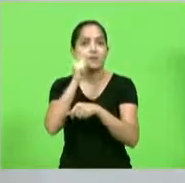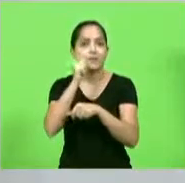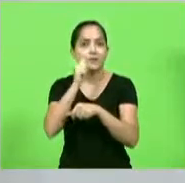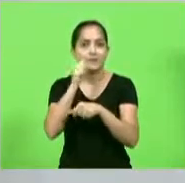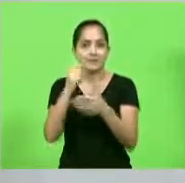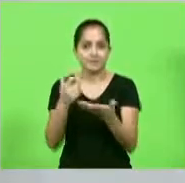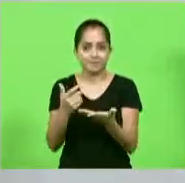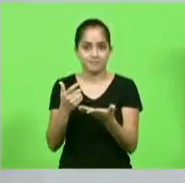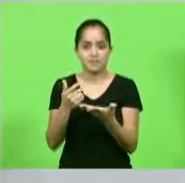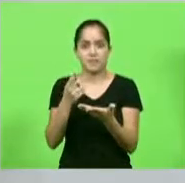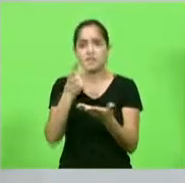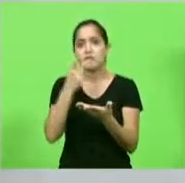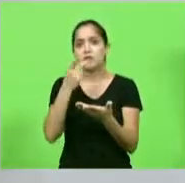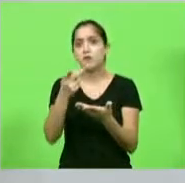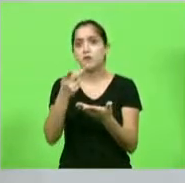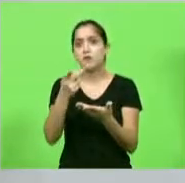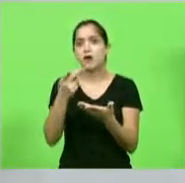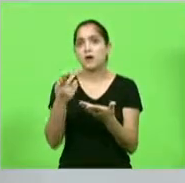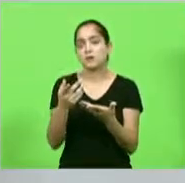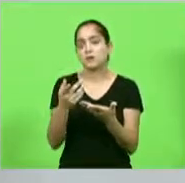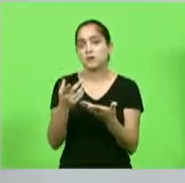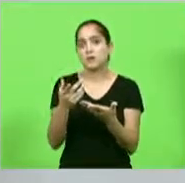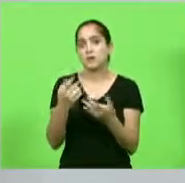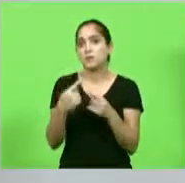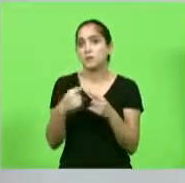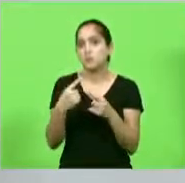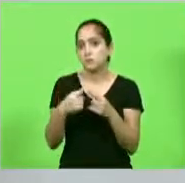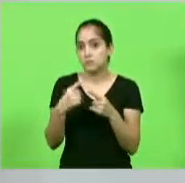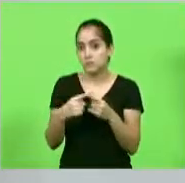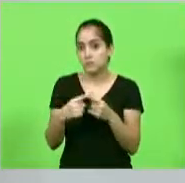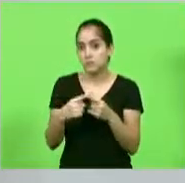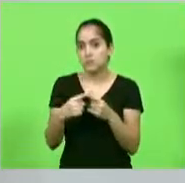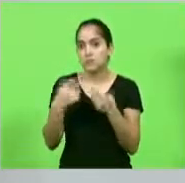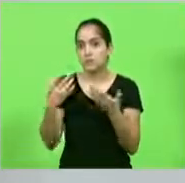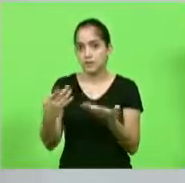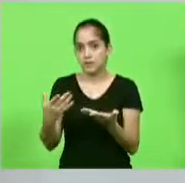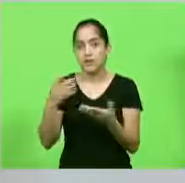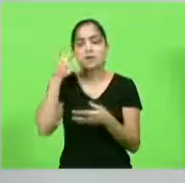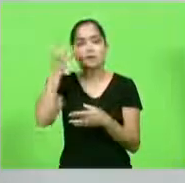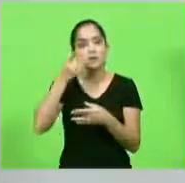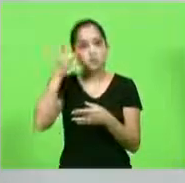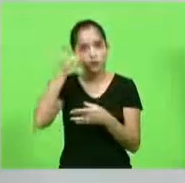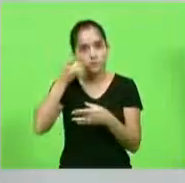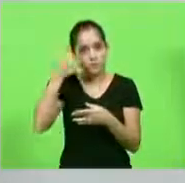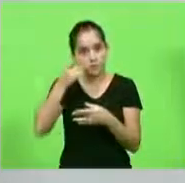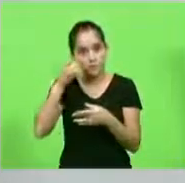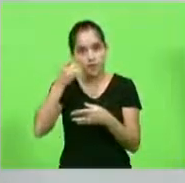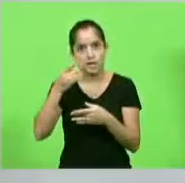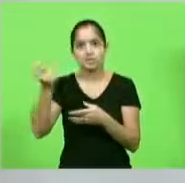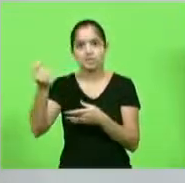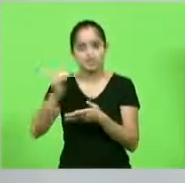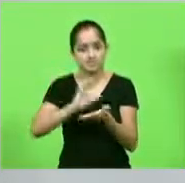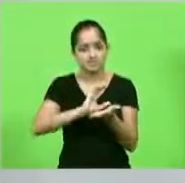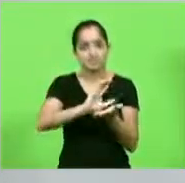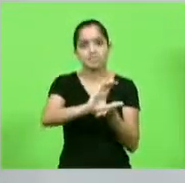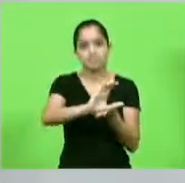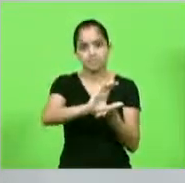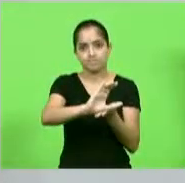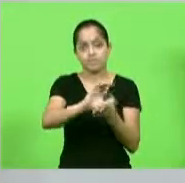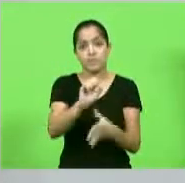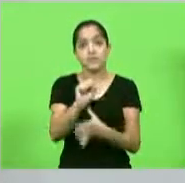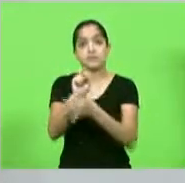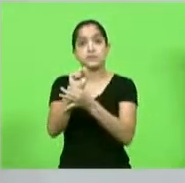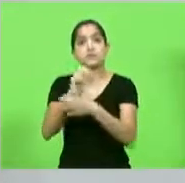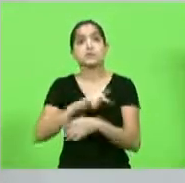com muita propriedade não só pelo fato de ter sido um dos deputados que mais destinou recurso para a